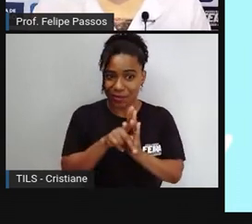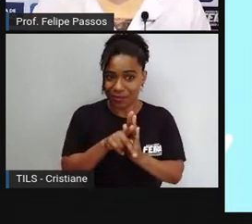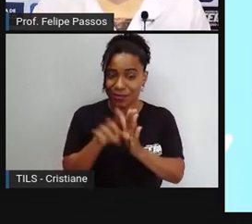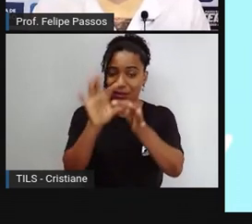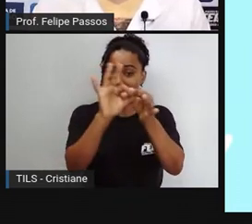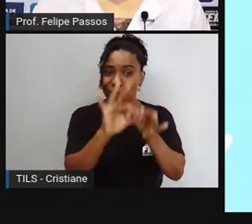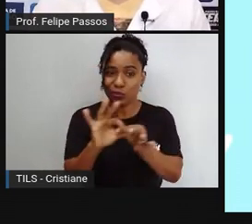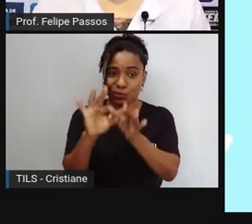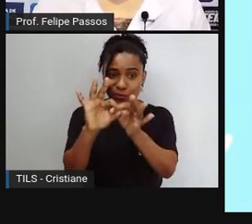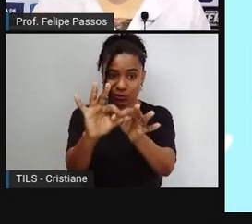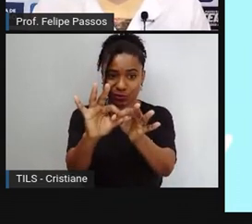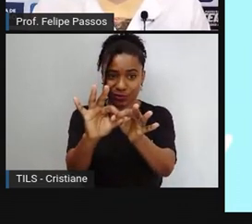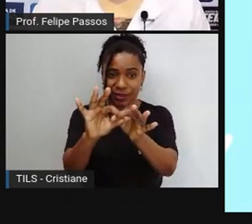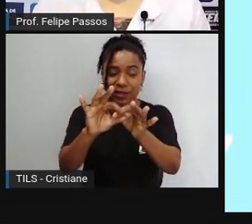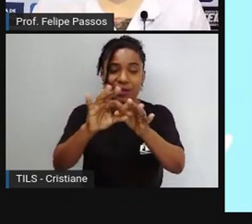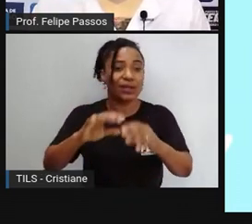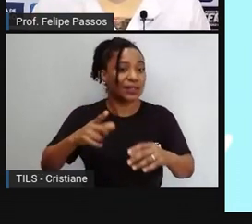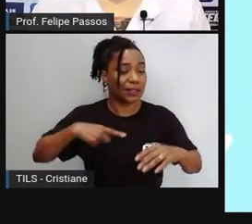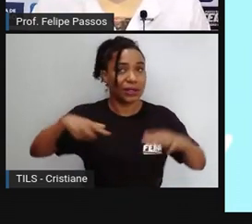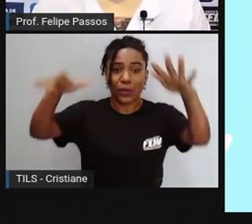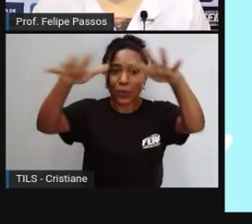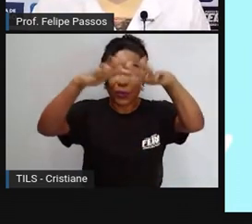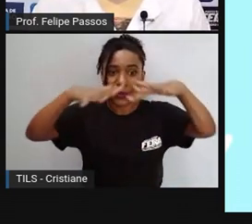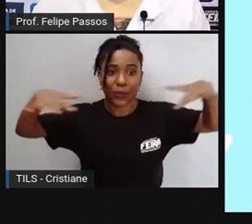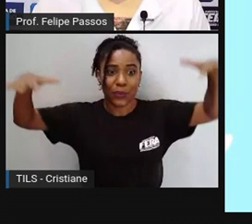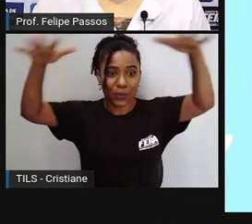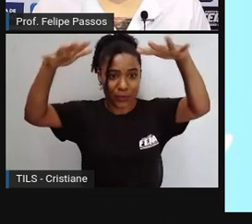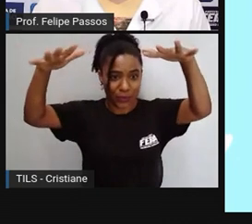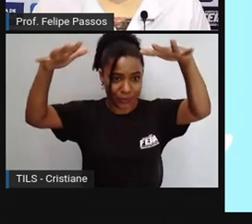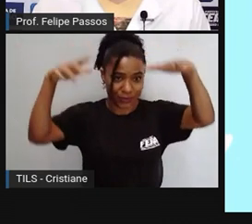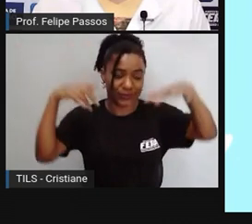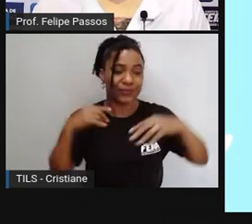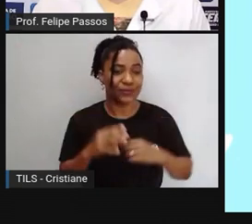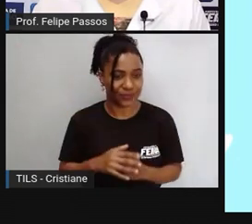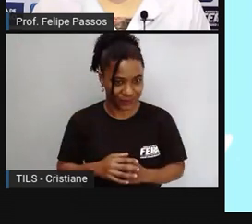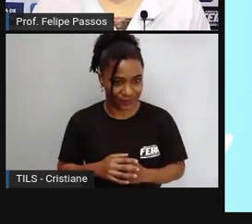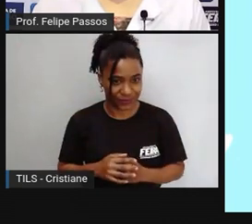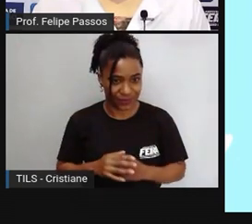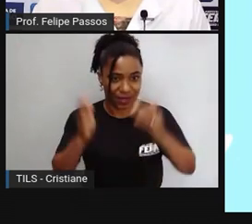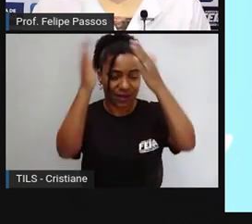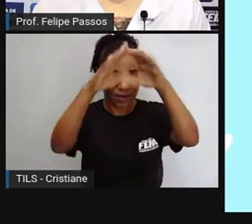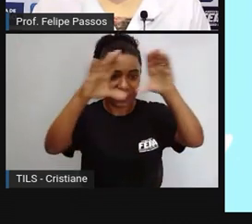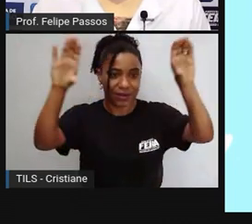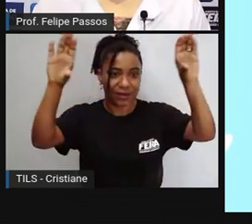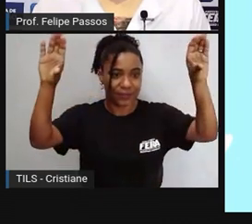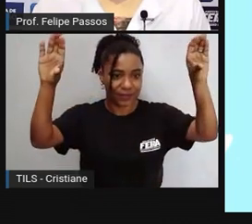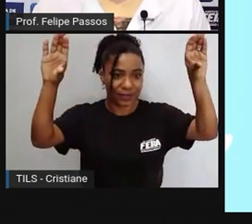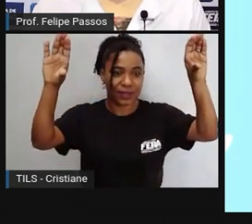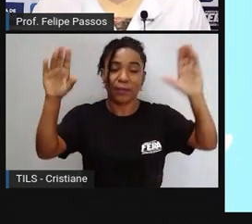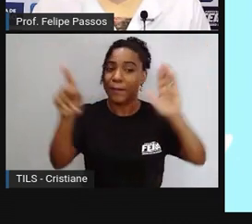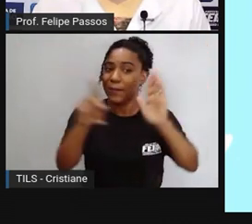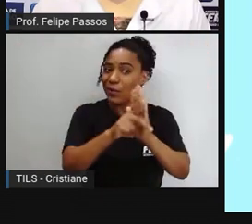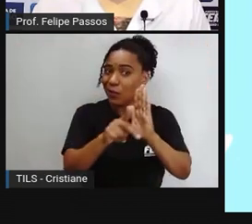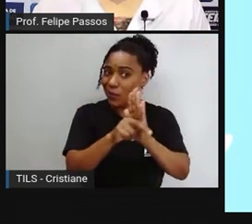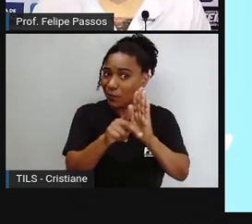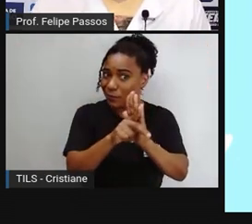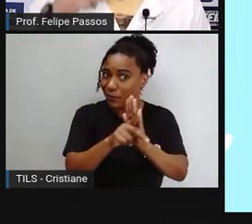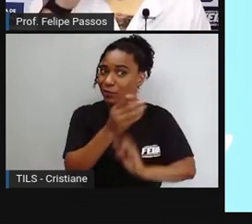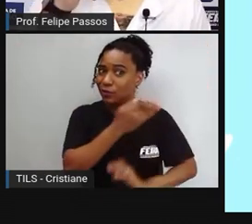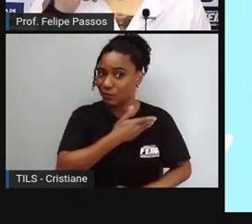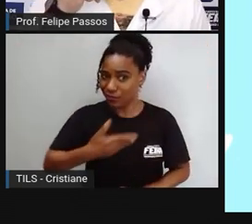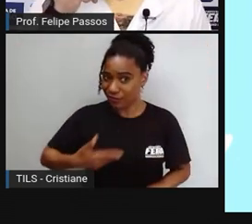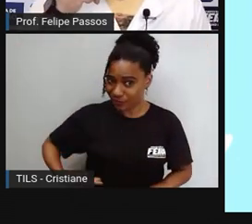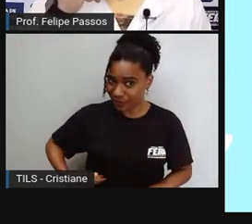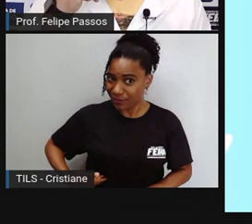o espaço aéreo. quando um presidente de outro país